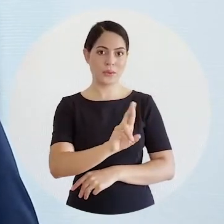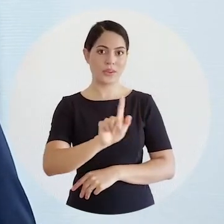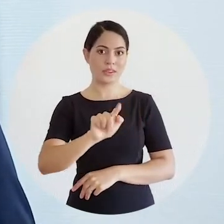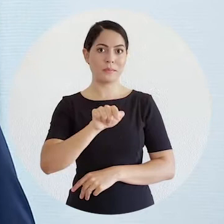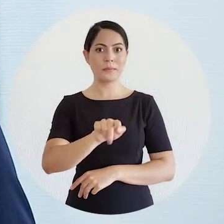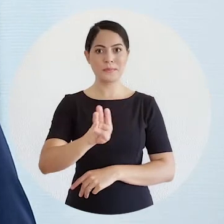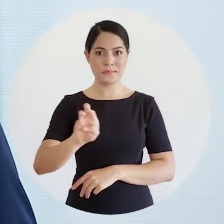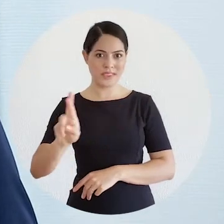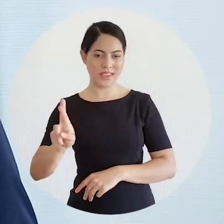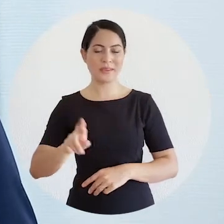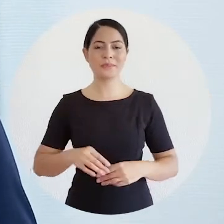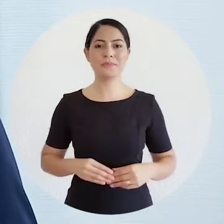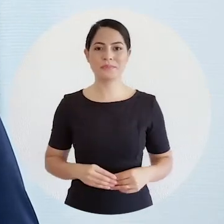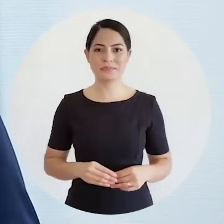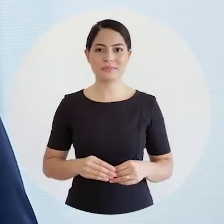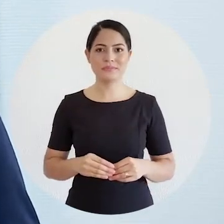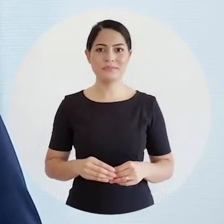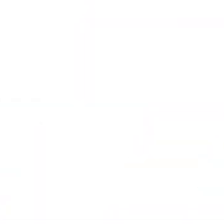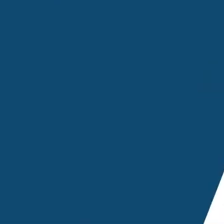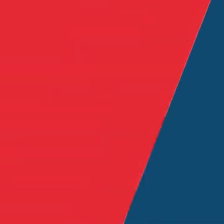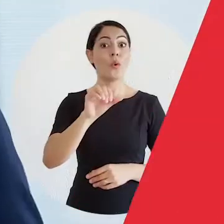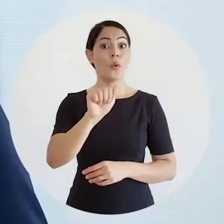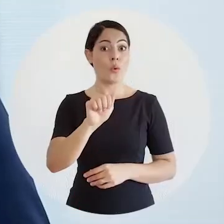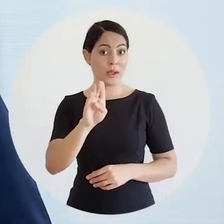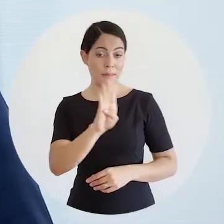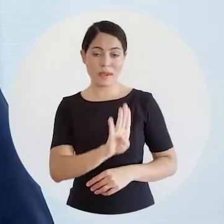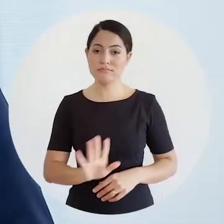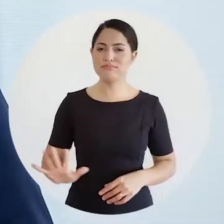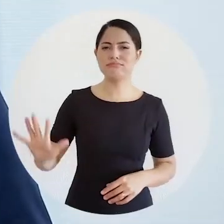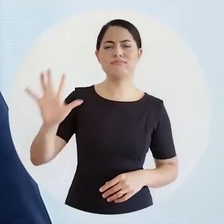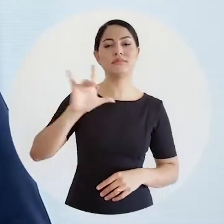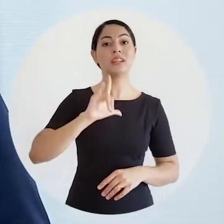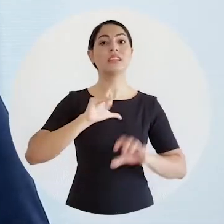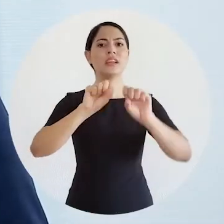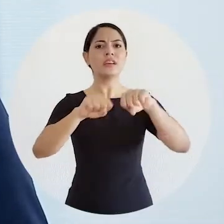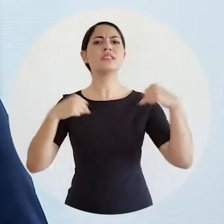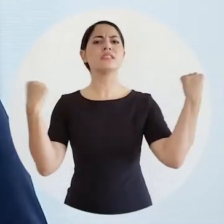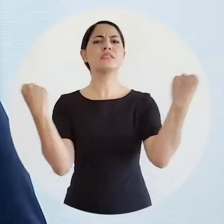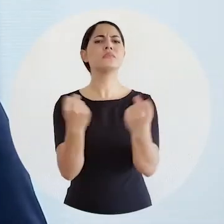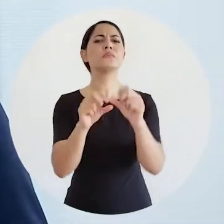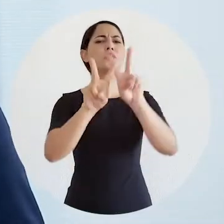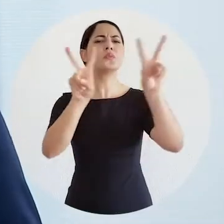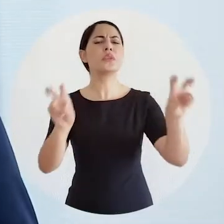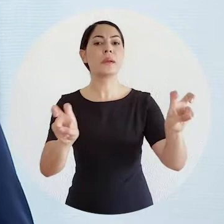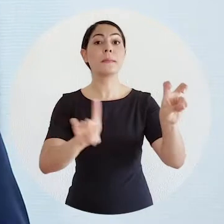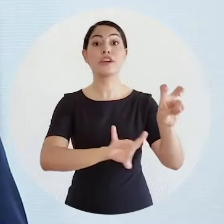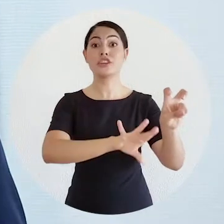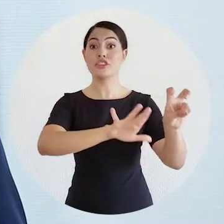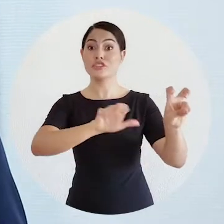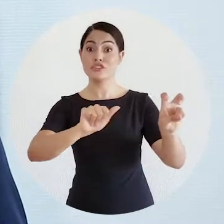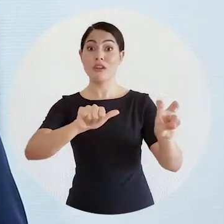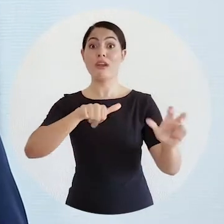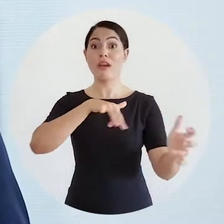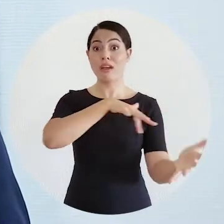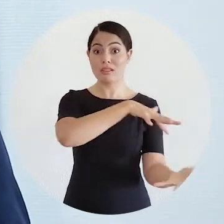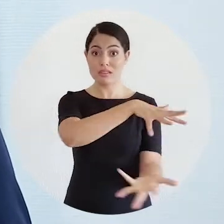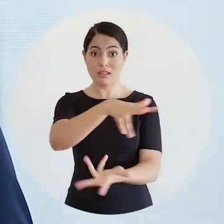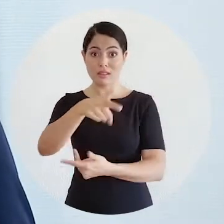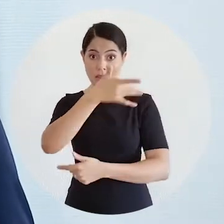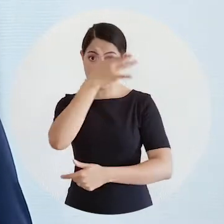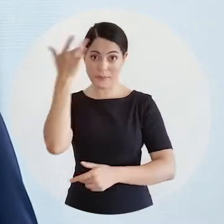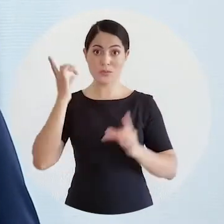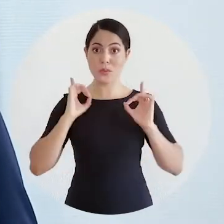.org.br. A OAB Nacional promoveu o seminário Dia Internacional da